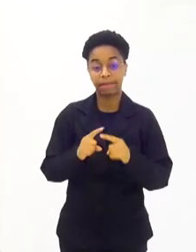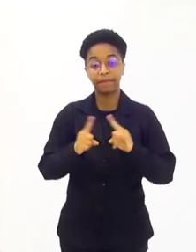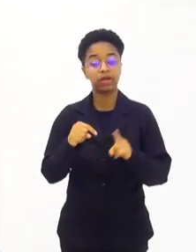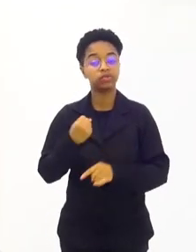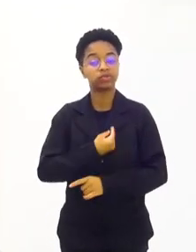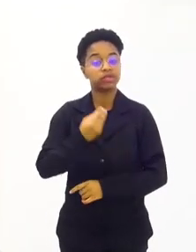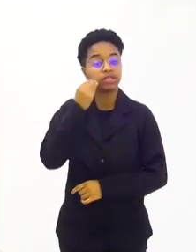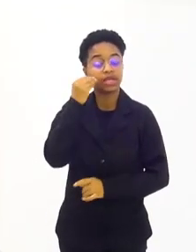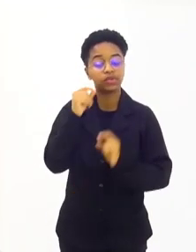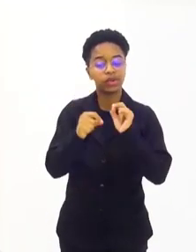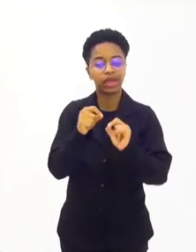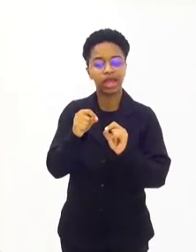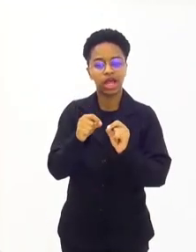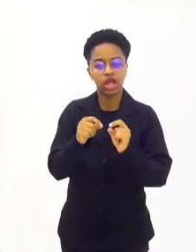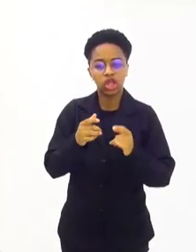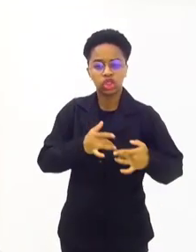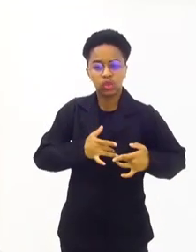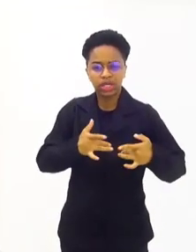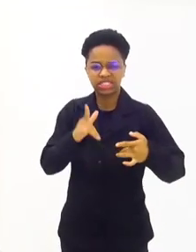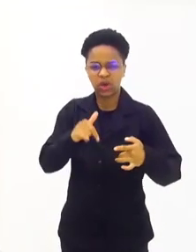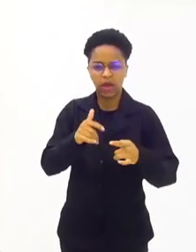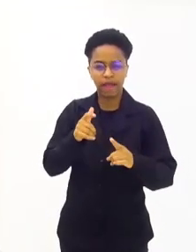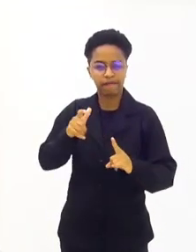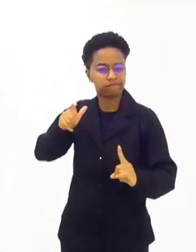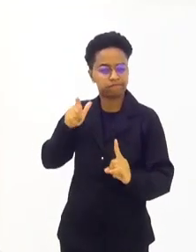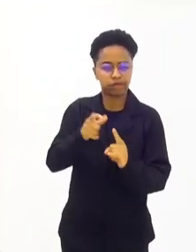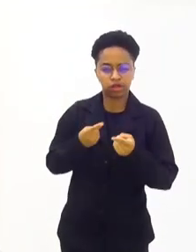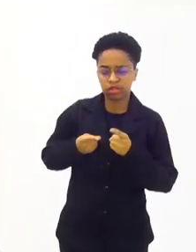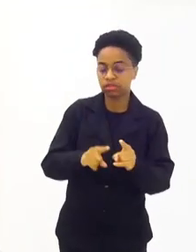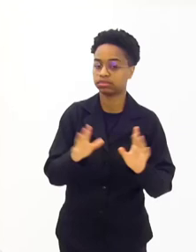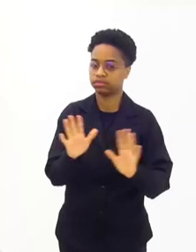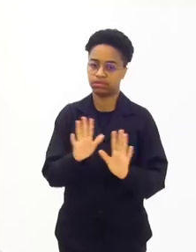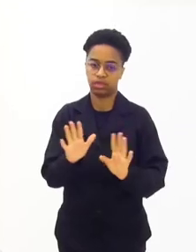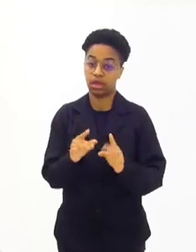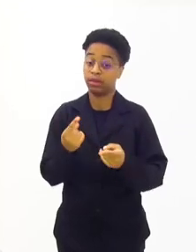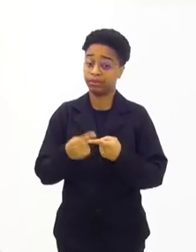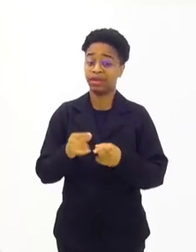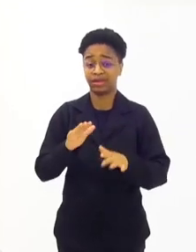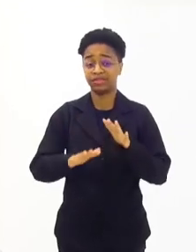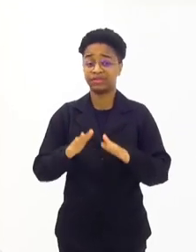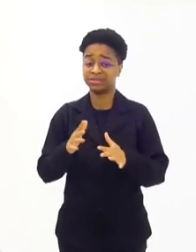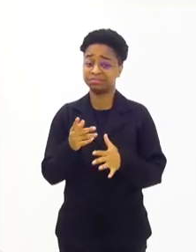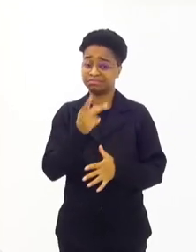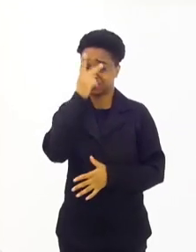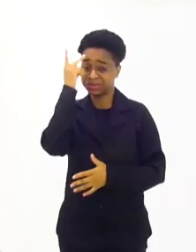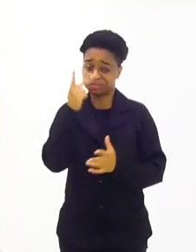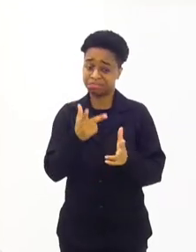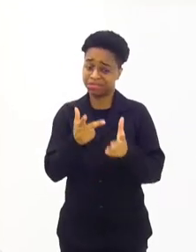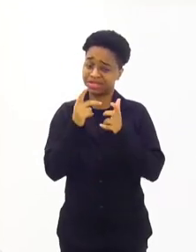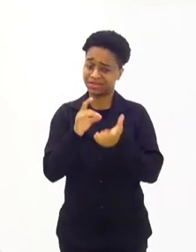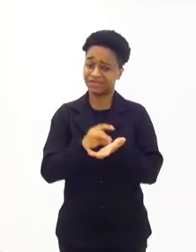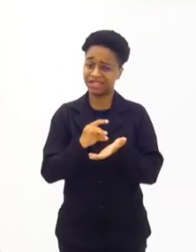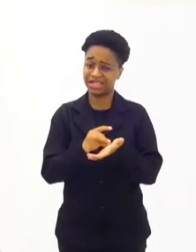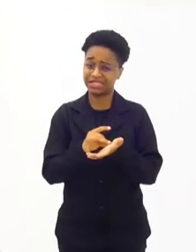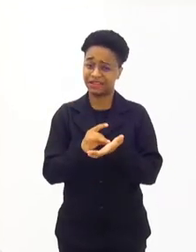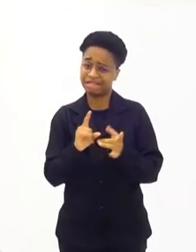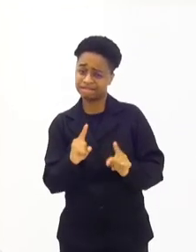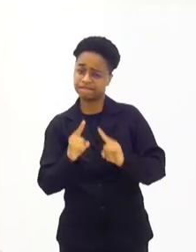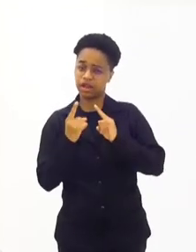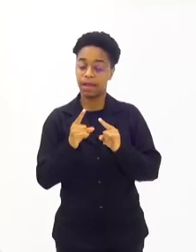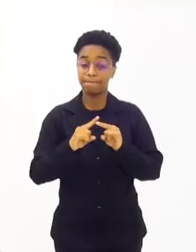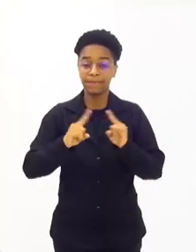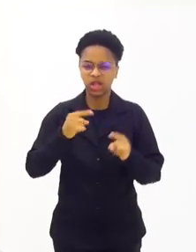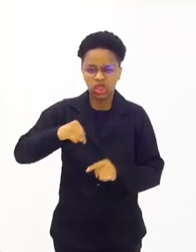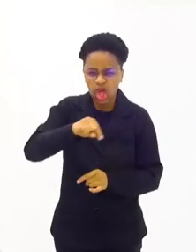fazer com que a doação, ela não seja algo agressivo, né? Porque acaba se tornando algo agressivo para elas.